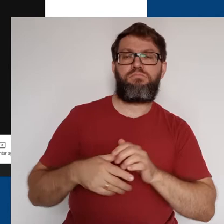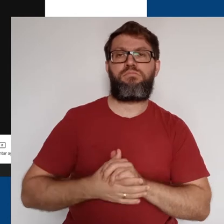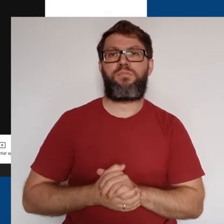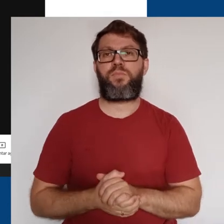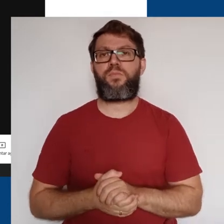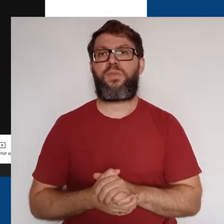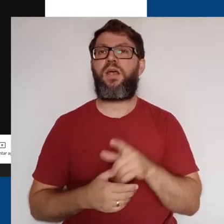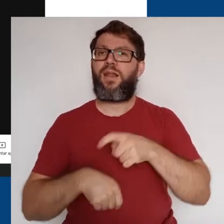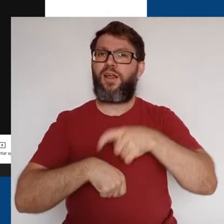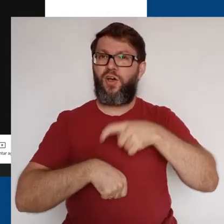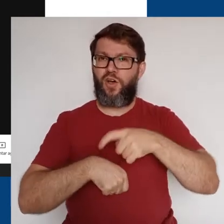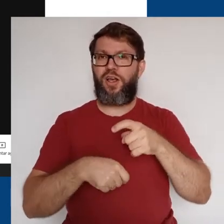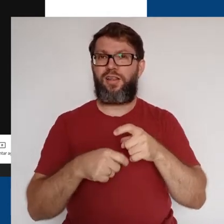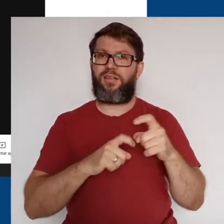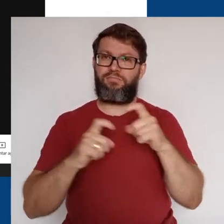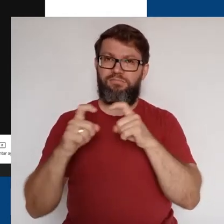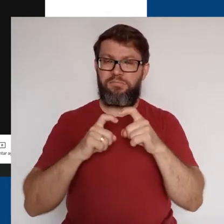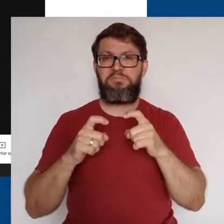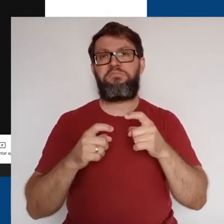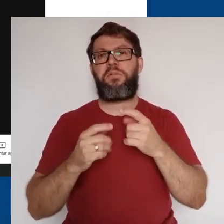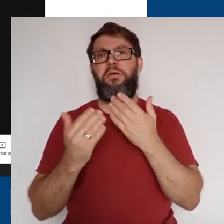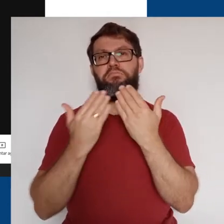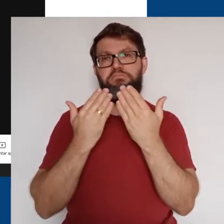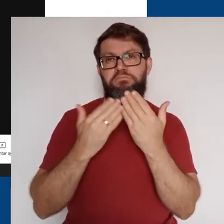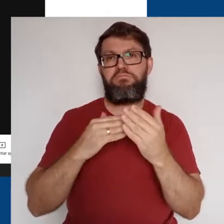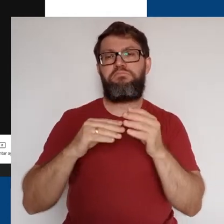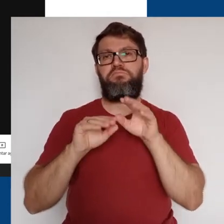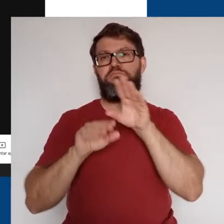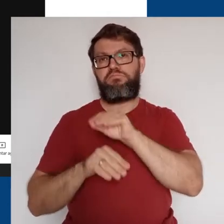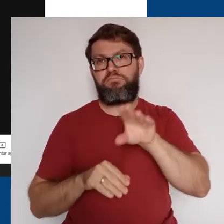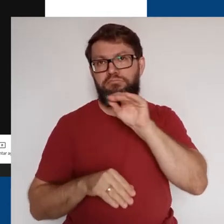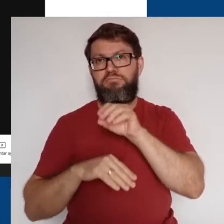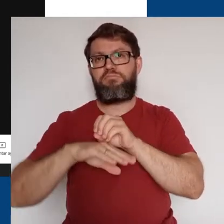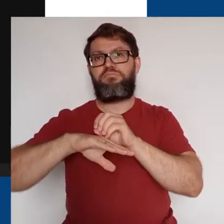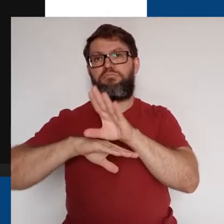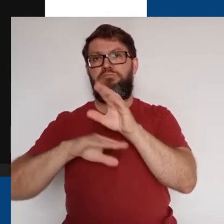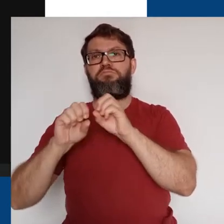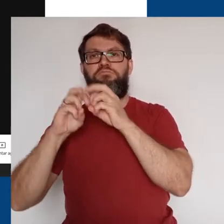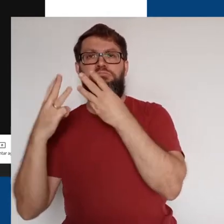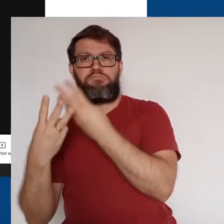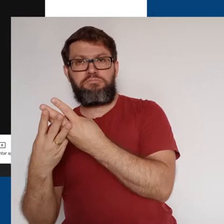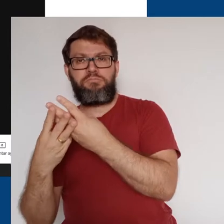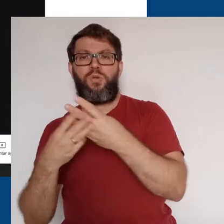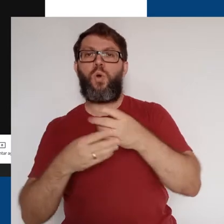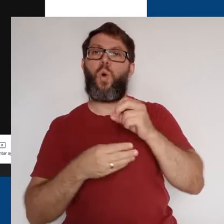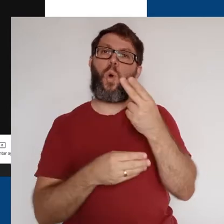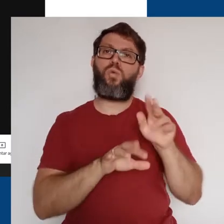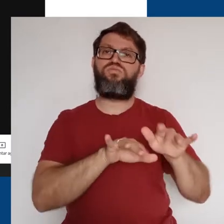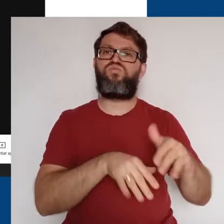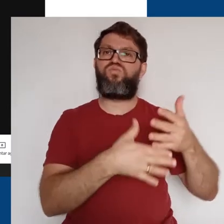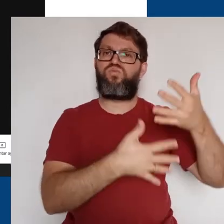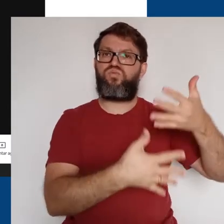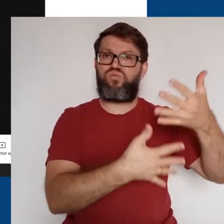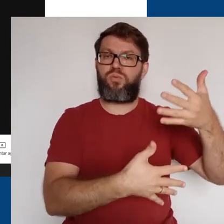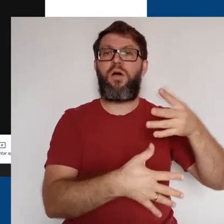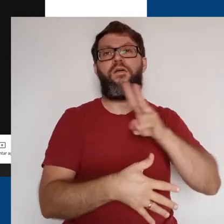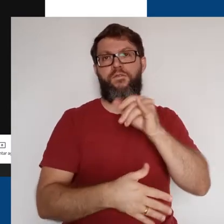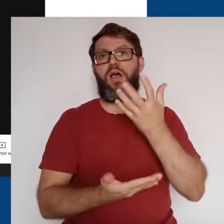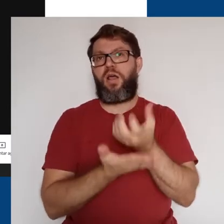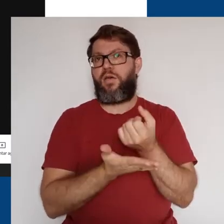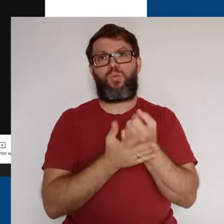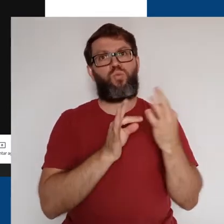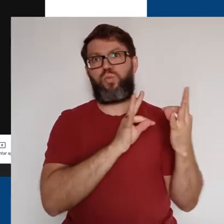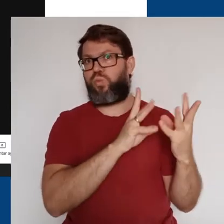as apresentações e a troca de mensagens do bate-papo também serão registradas. Quando quisermos encerrar a gravação,